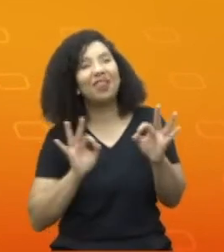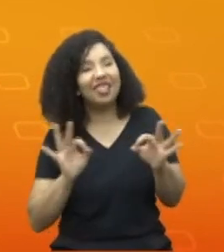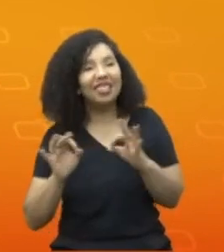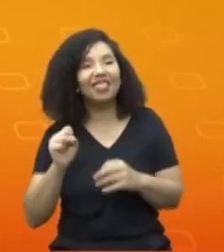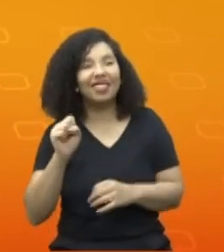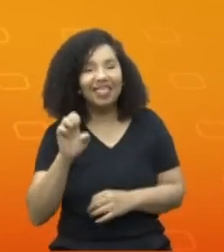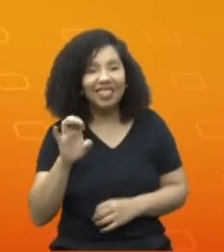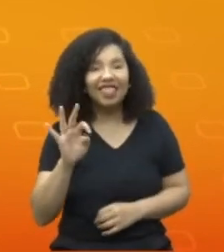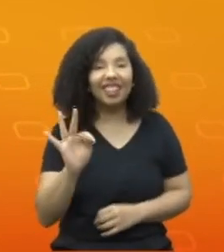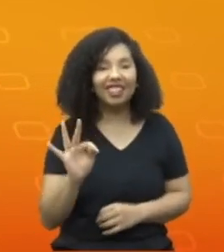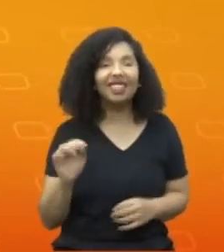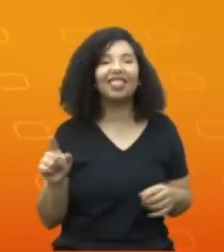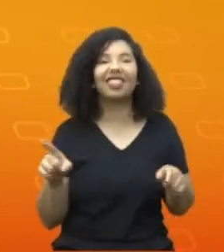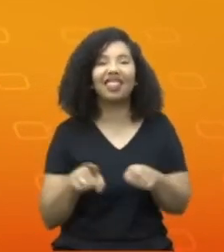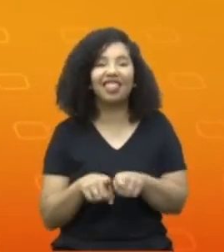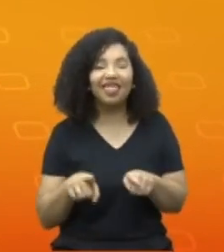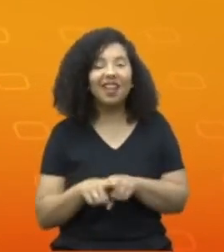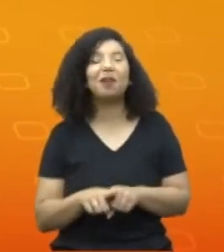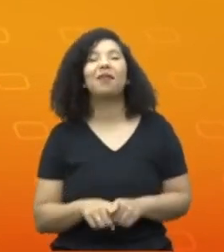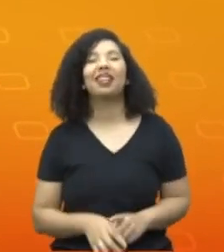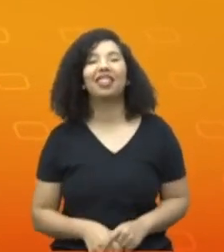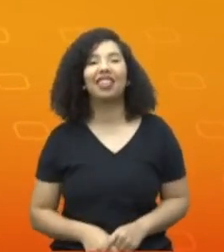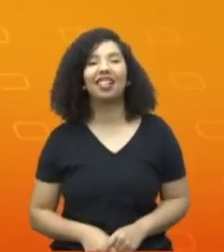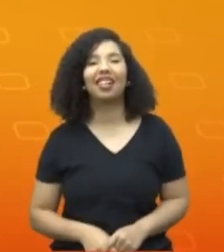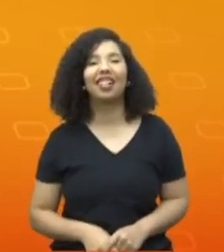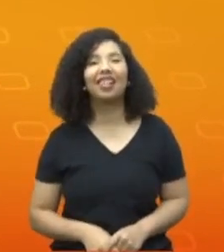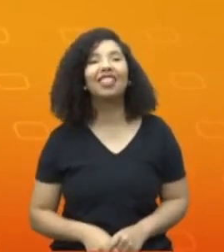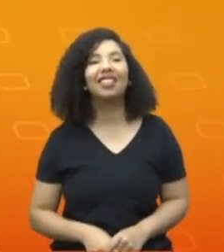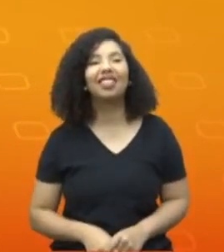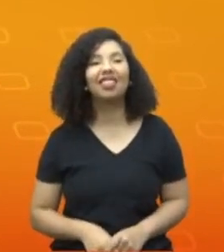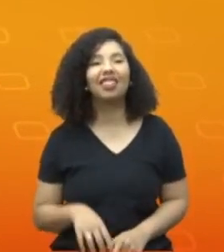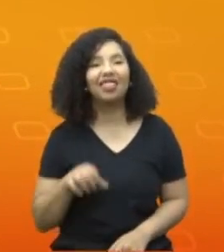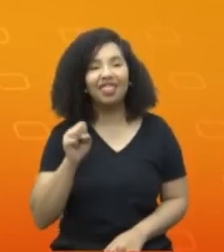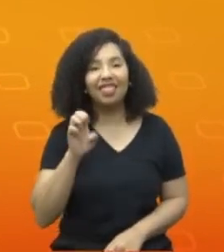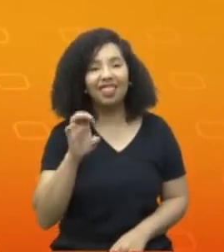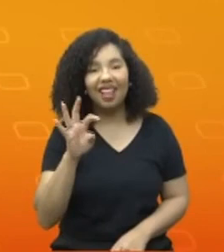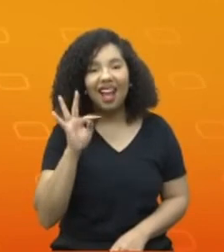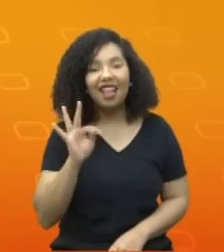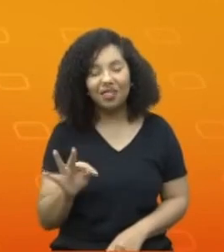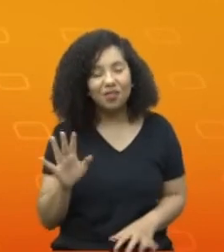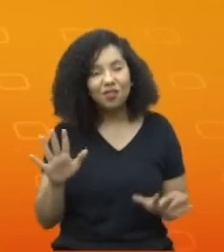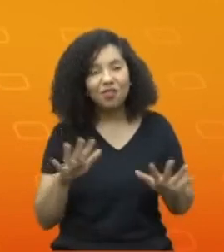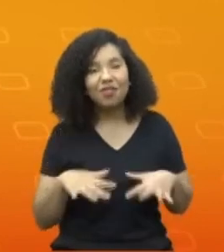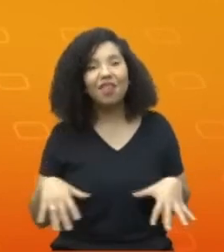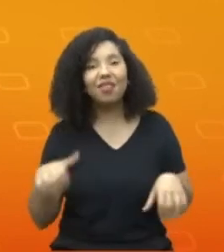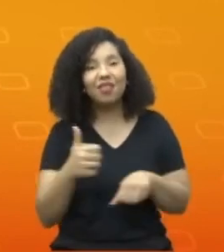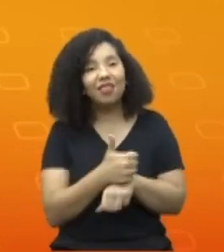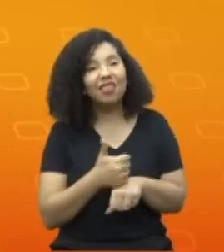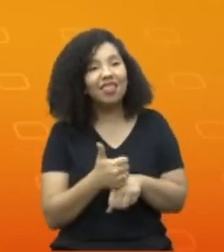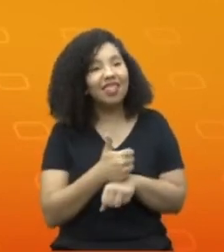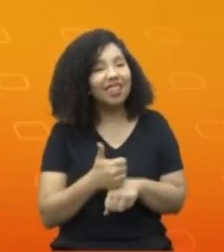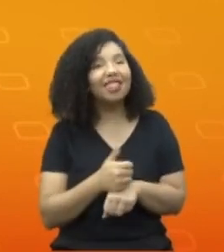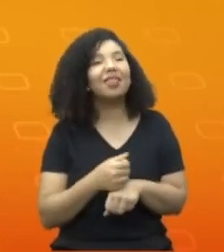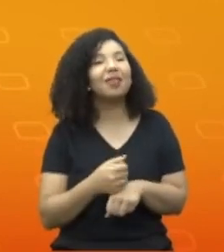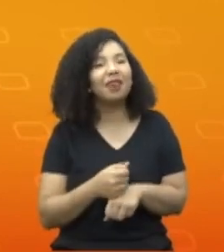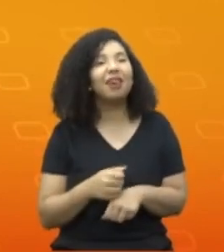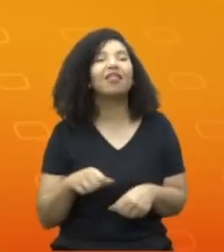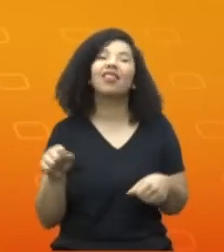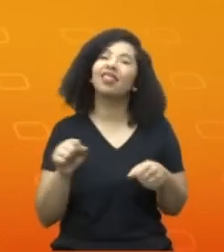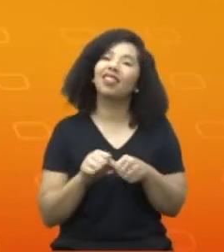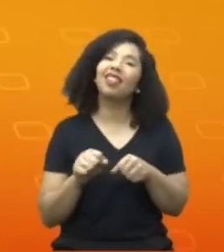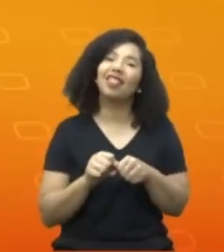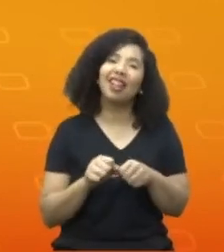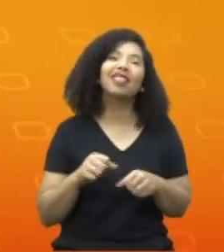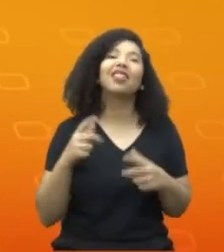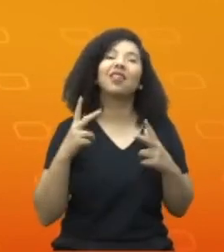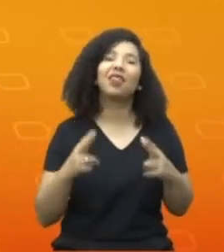fazer, enfim, não necessariamente com a SET, mas enfim, com todos os profissionais da rádiofusão fazer uma discussão sobre o futuro do